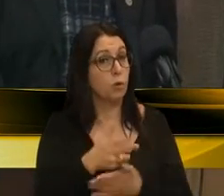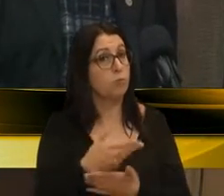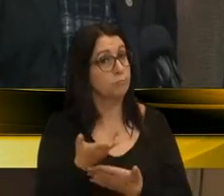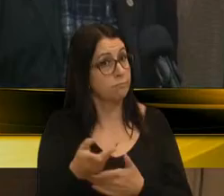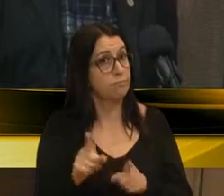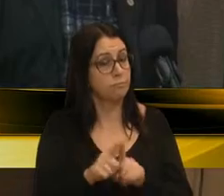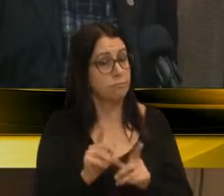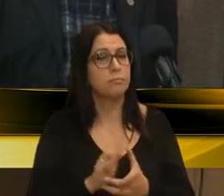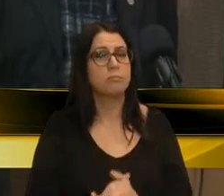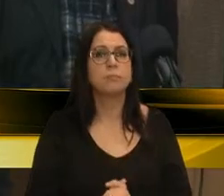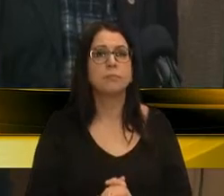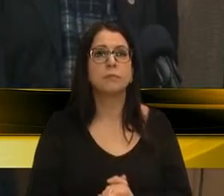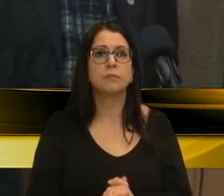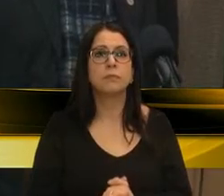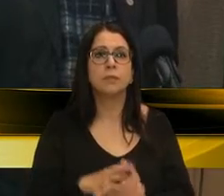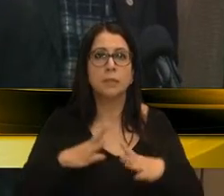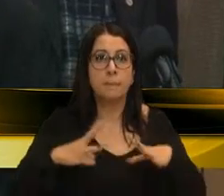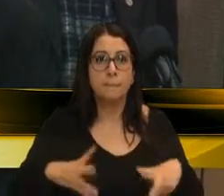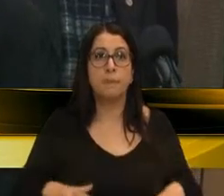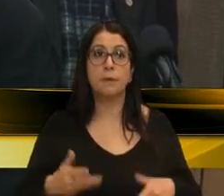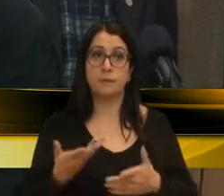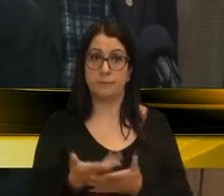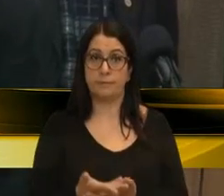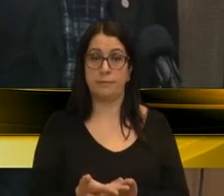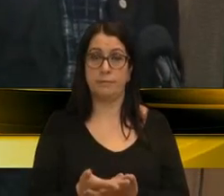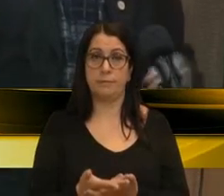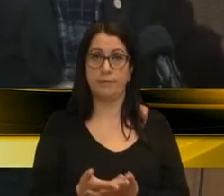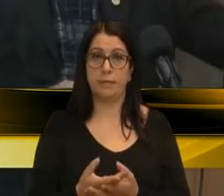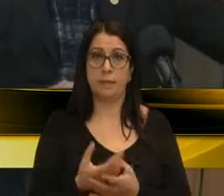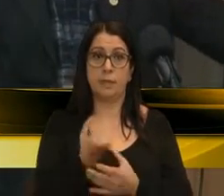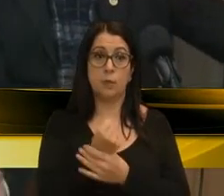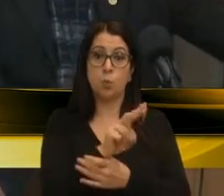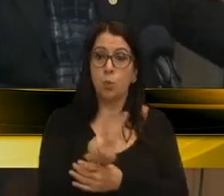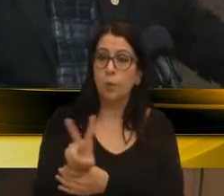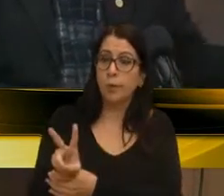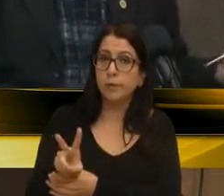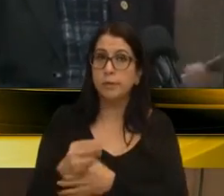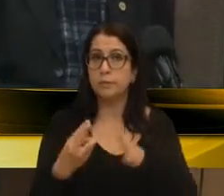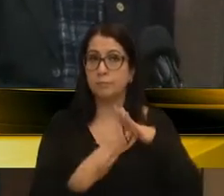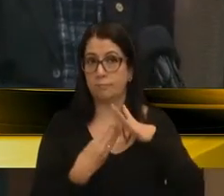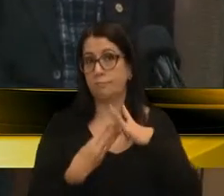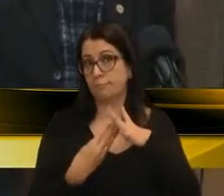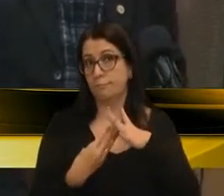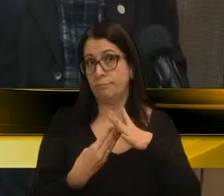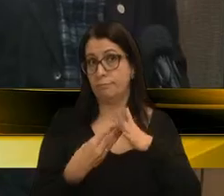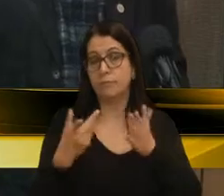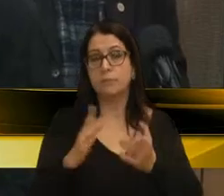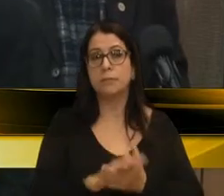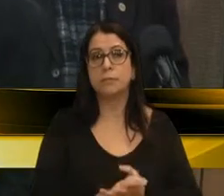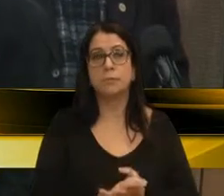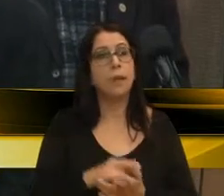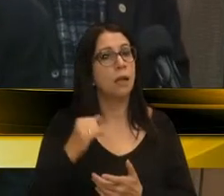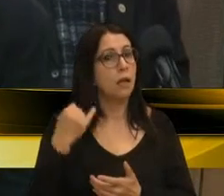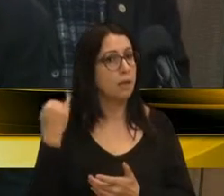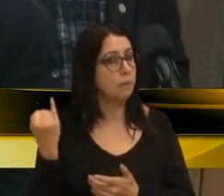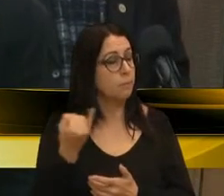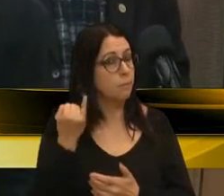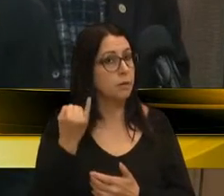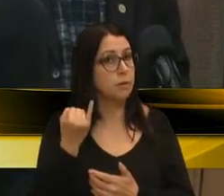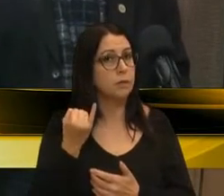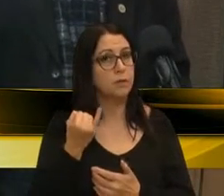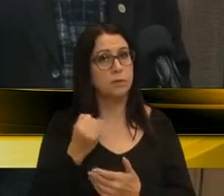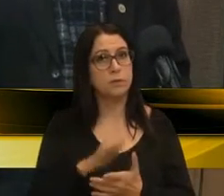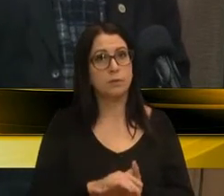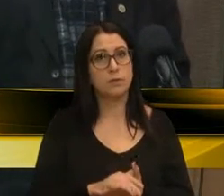RU, a limpeza, a segurança, onde são terceirizados. Então, é importante ir amanhã,